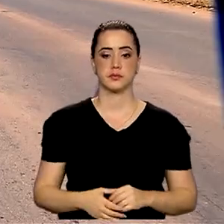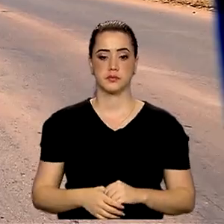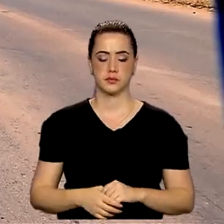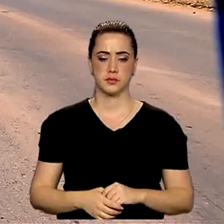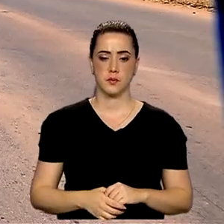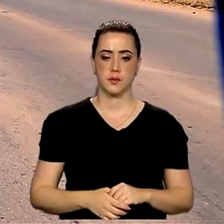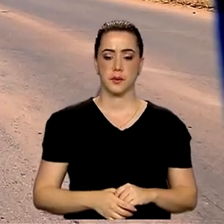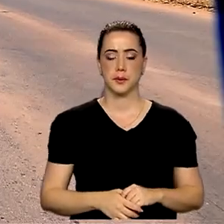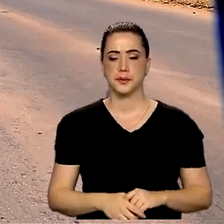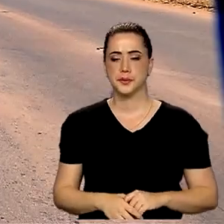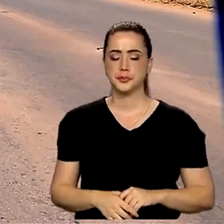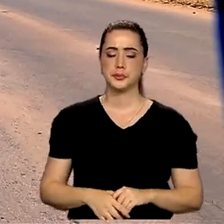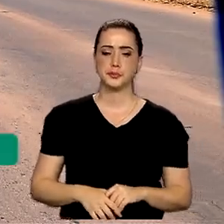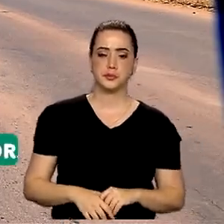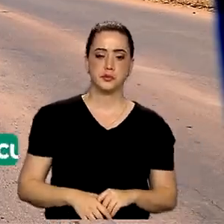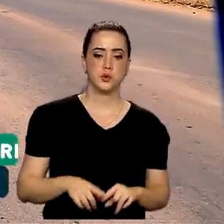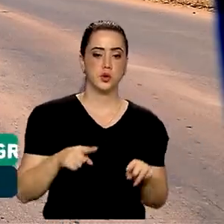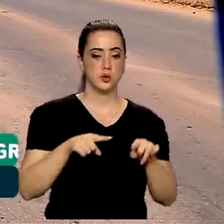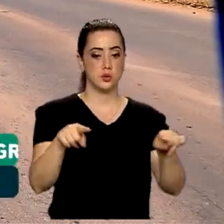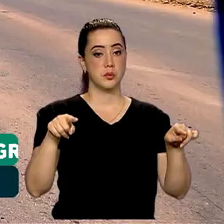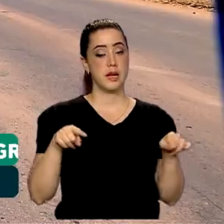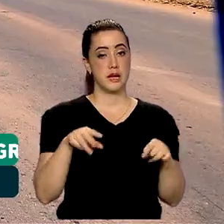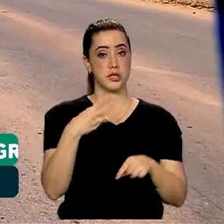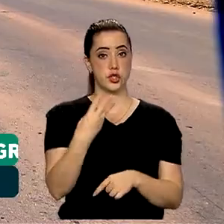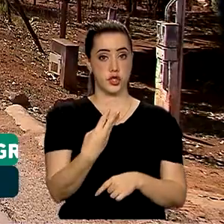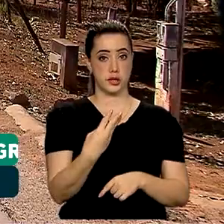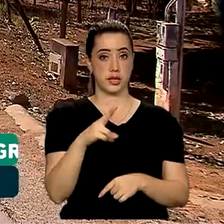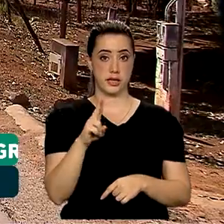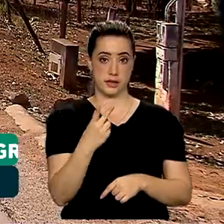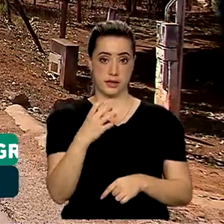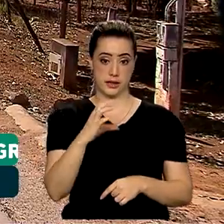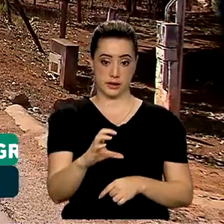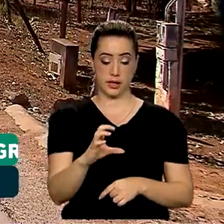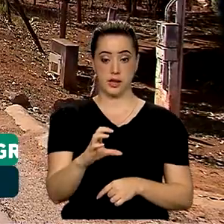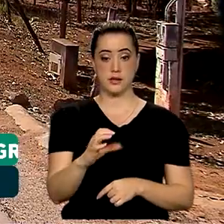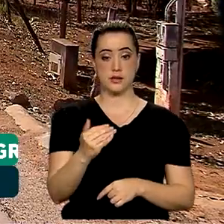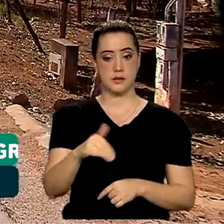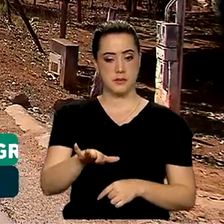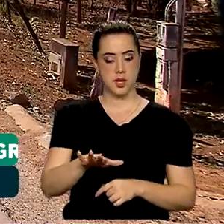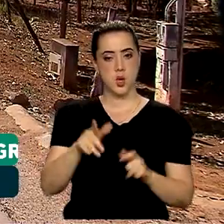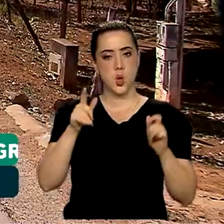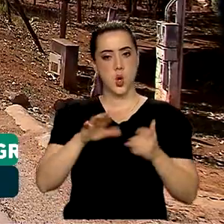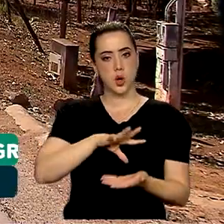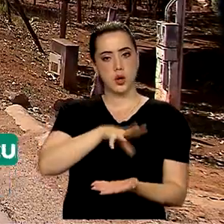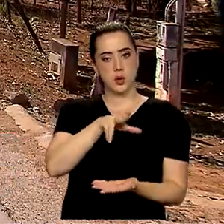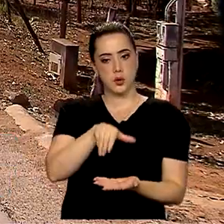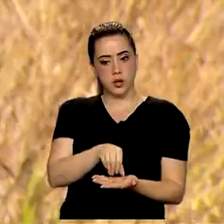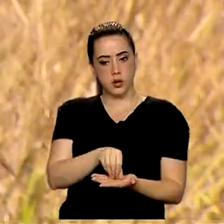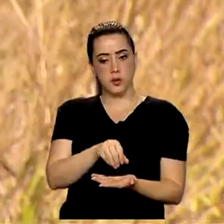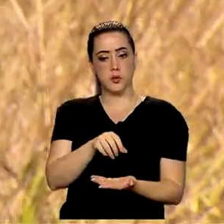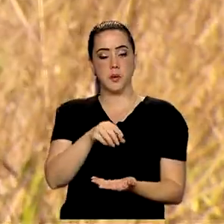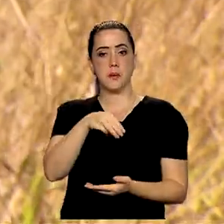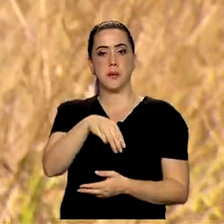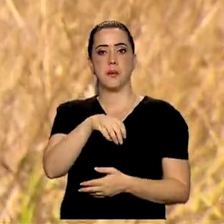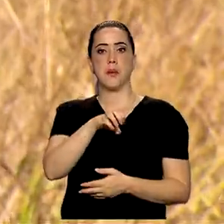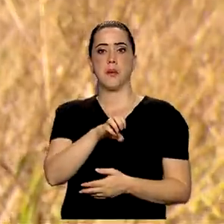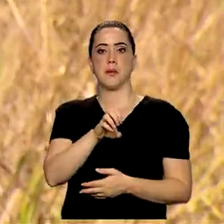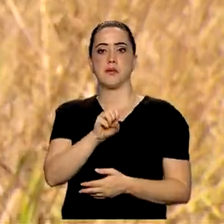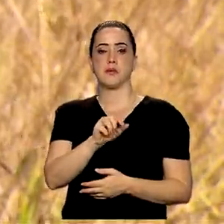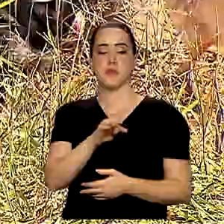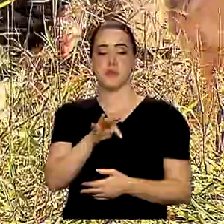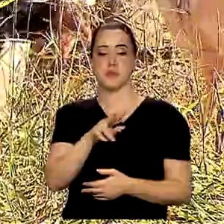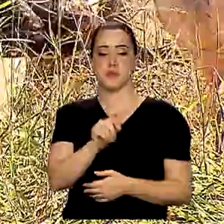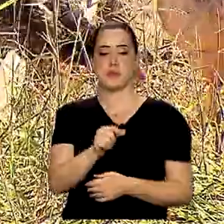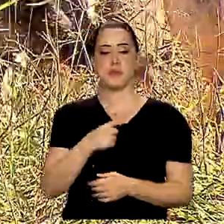Numa área de 3,5 hectares no quilombo de Mesquita, a cerca de 50 quilômetros de Brasília, Gena cria